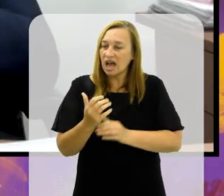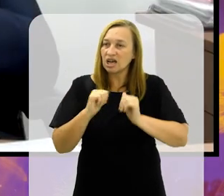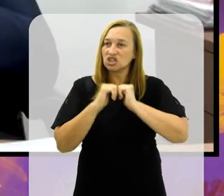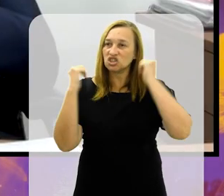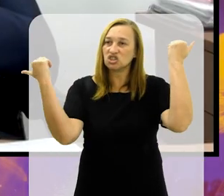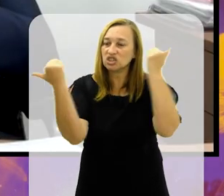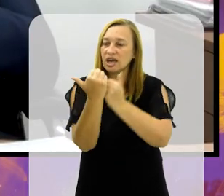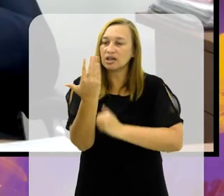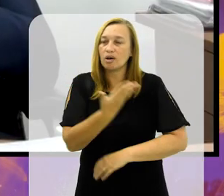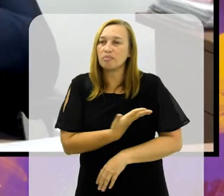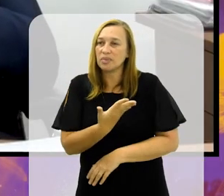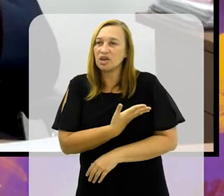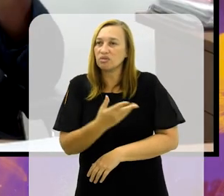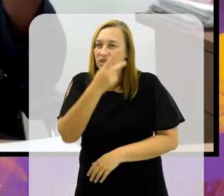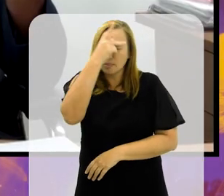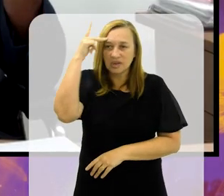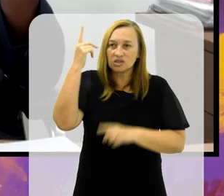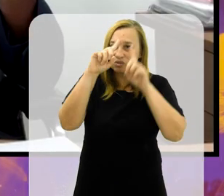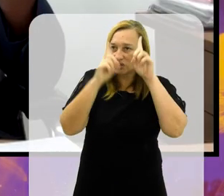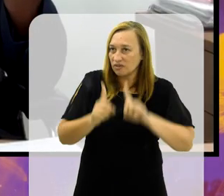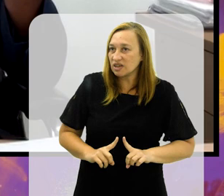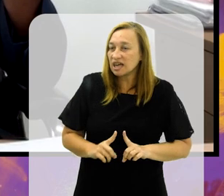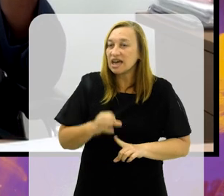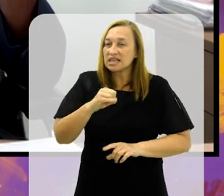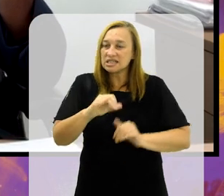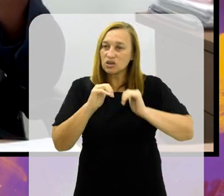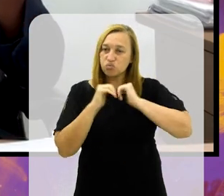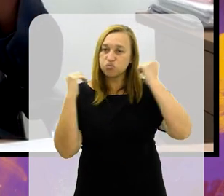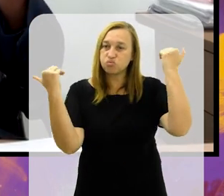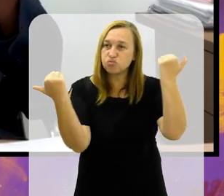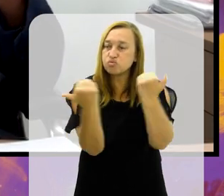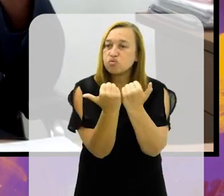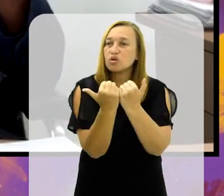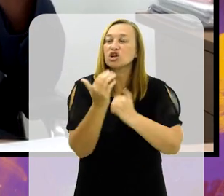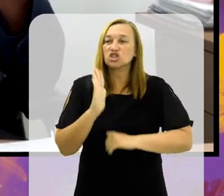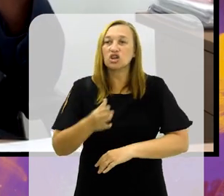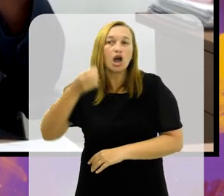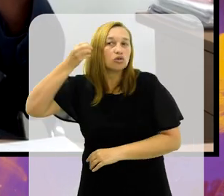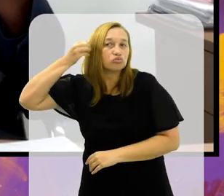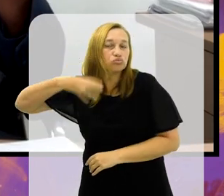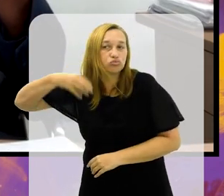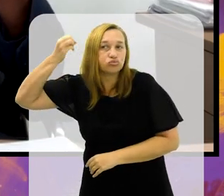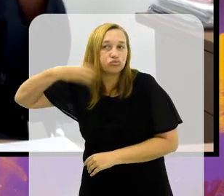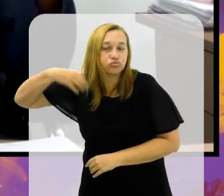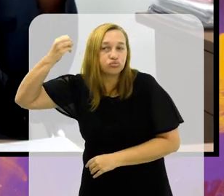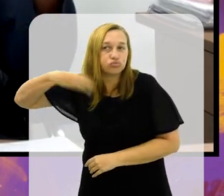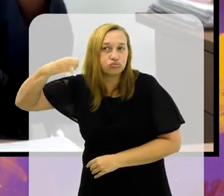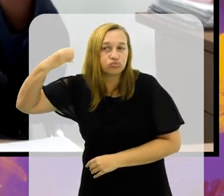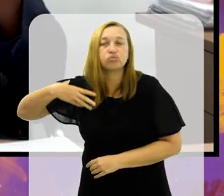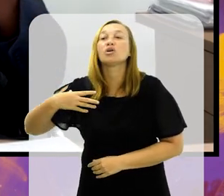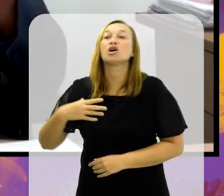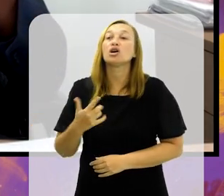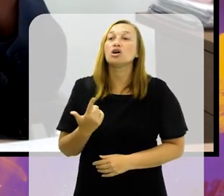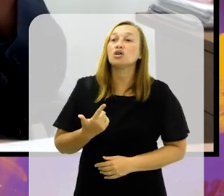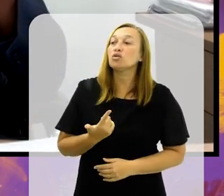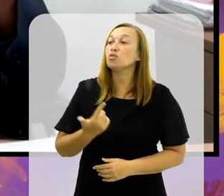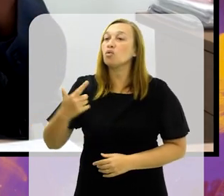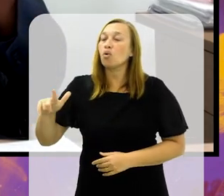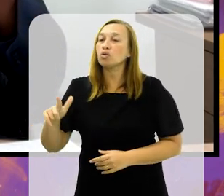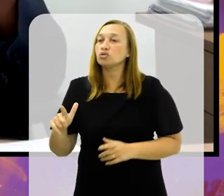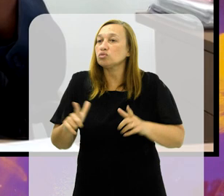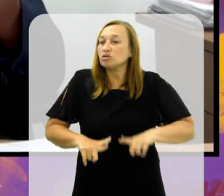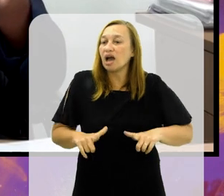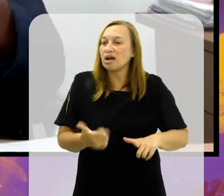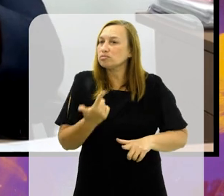Pessoa com Deficiência. Excelente. se no Maracanã já estamos fazendo a audiodescrição, em alguns rincões desse